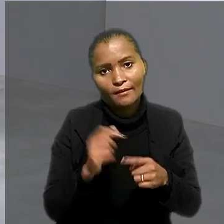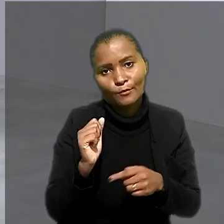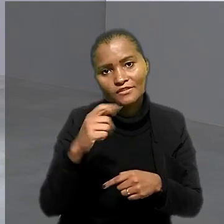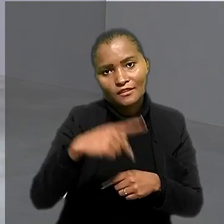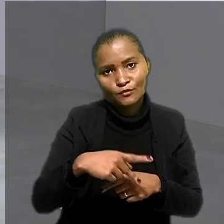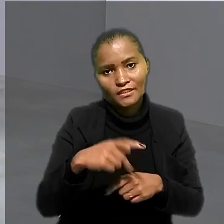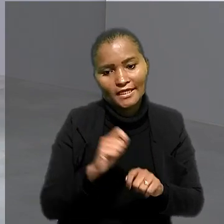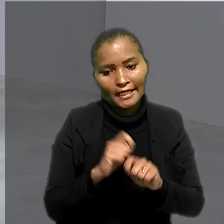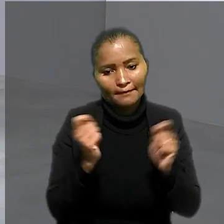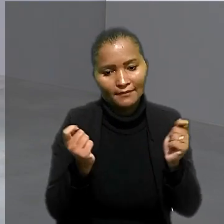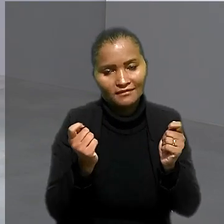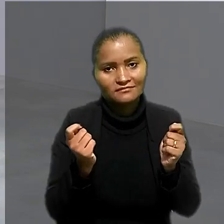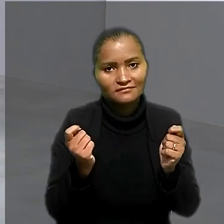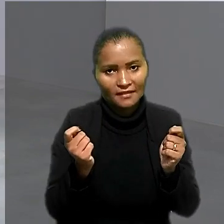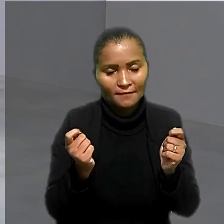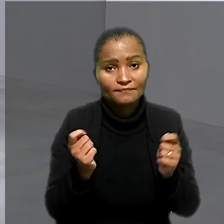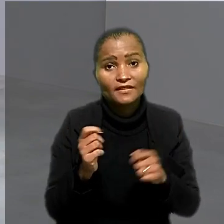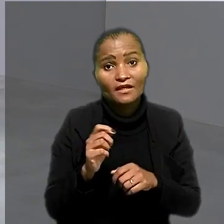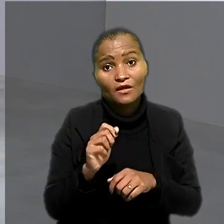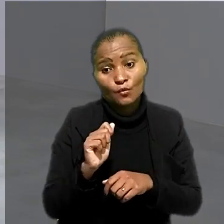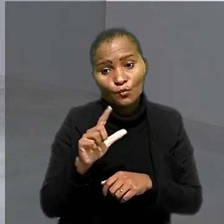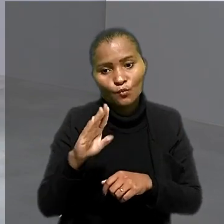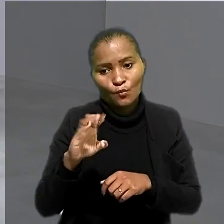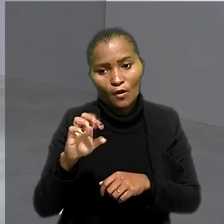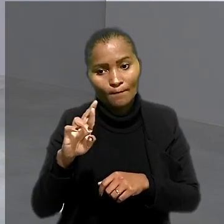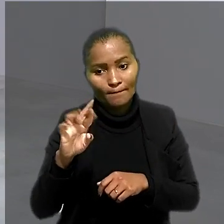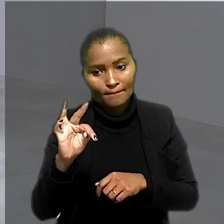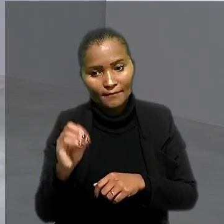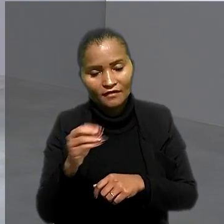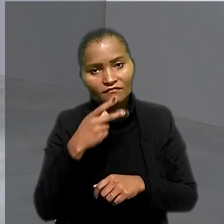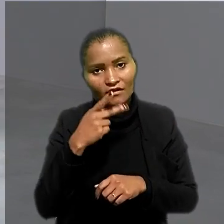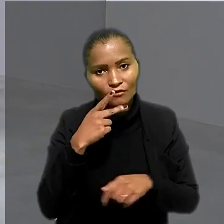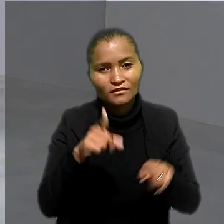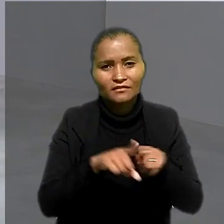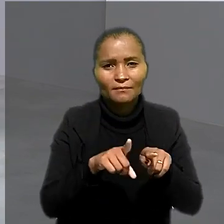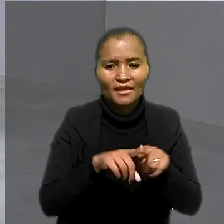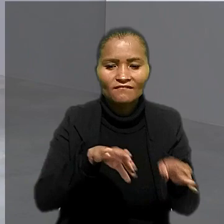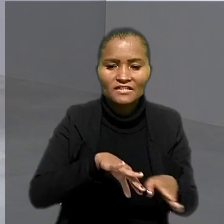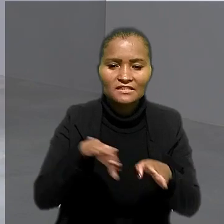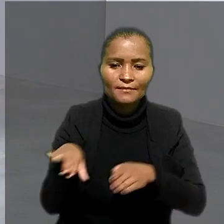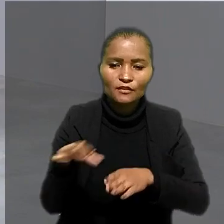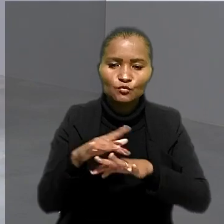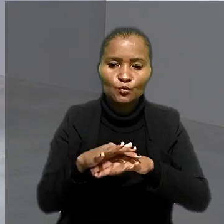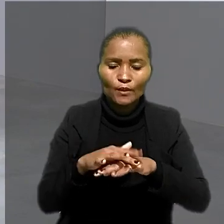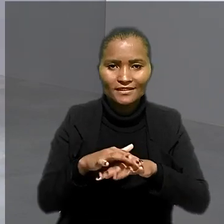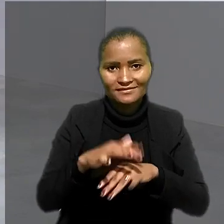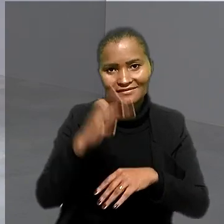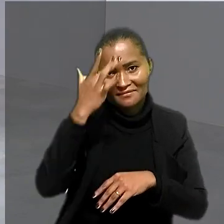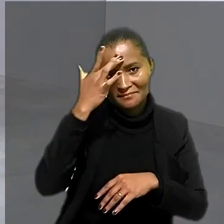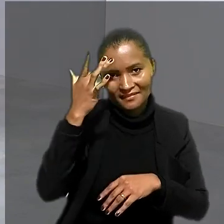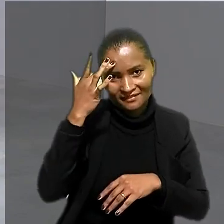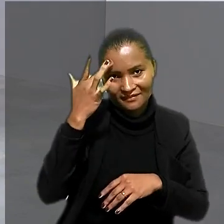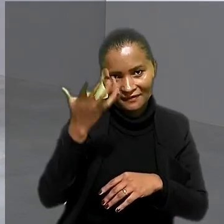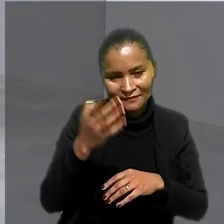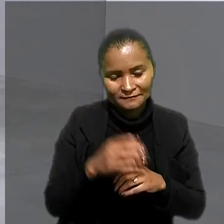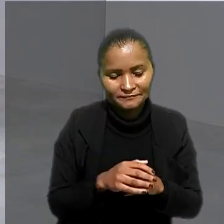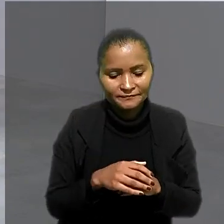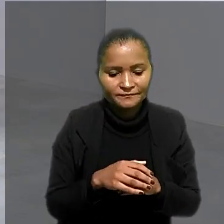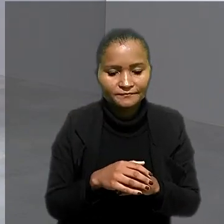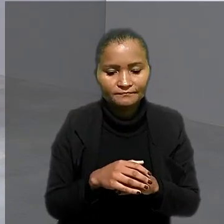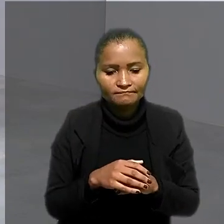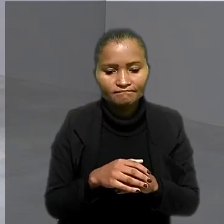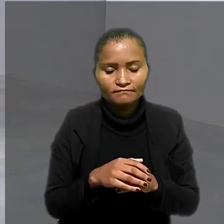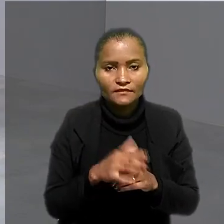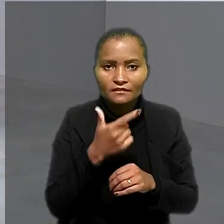conversa com a nossa equipe, o ministro Roberto Balazeiro chamou atenção também para os afastamentos por doenças mentais. Vamos ver. É